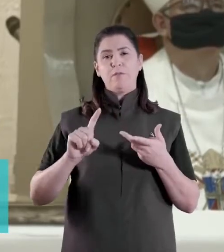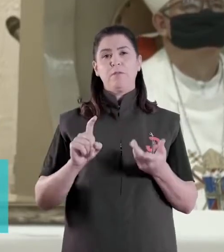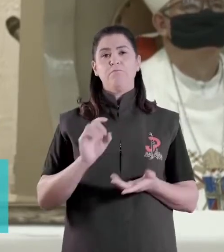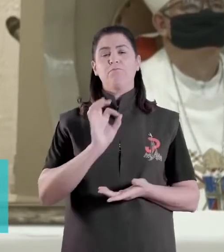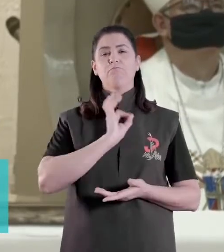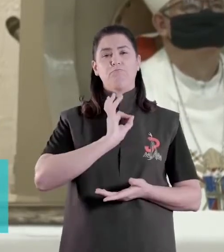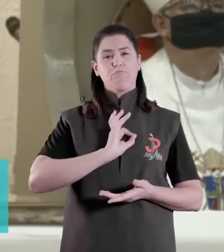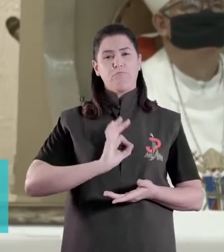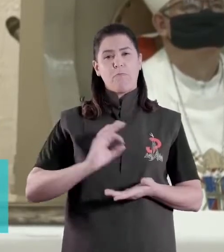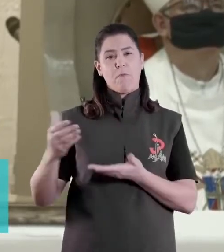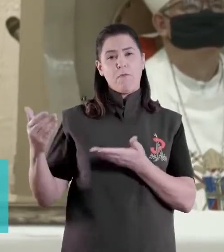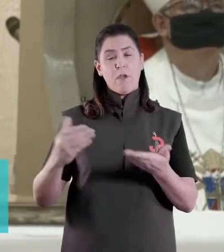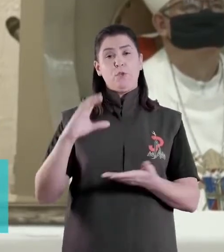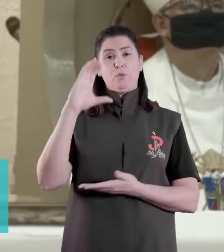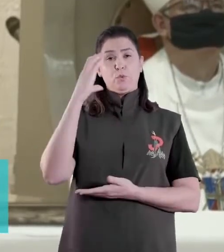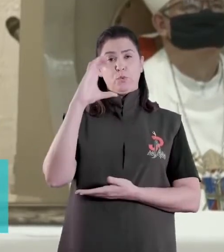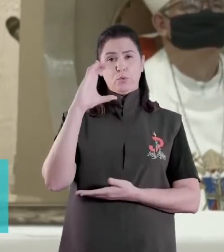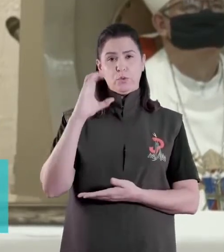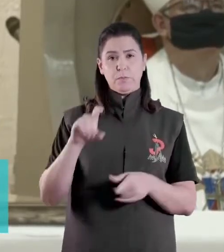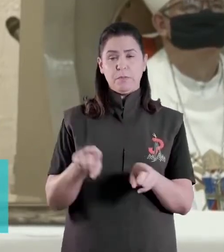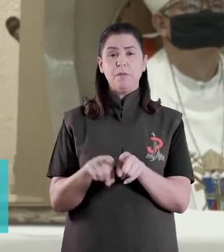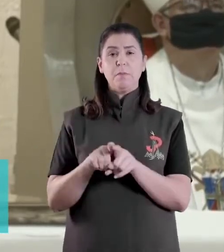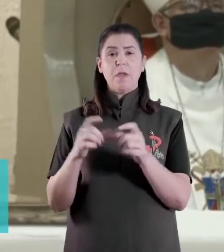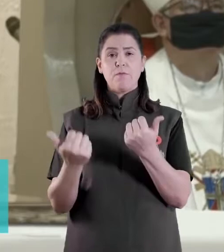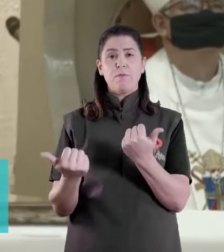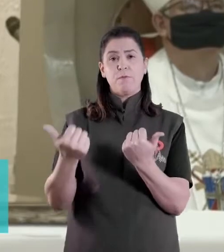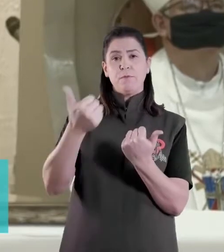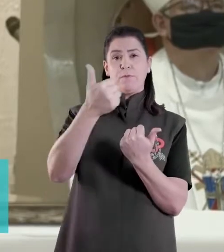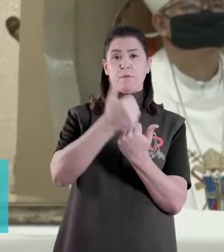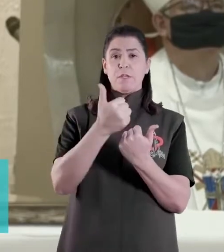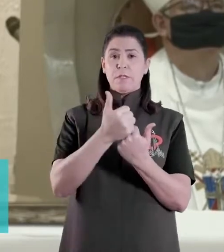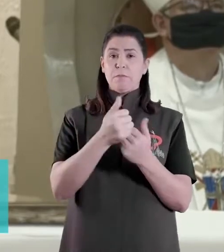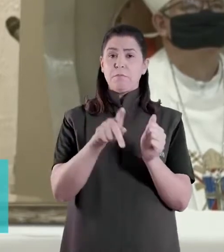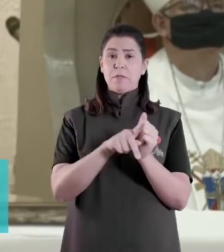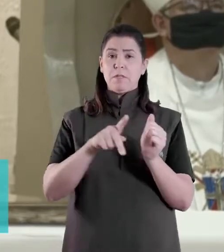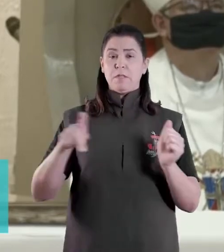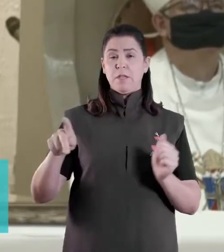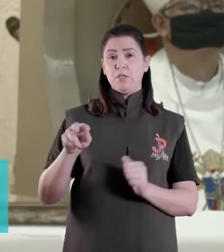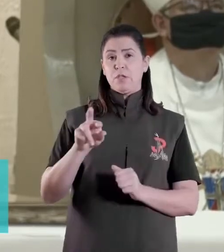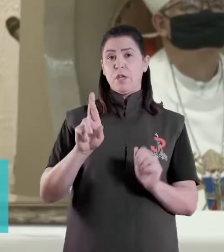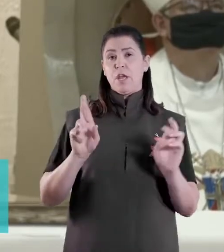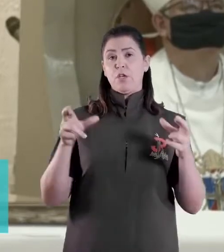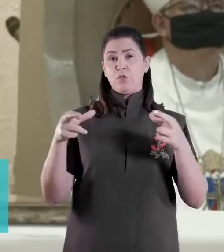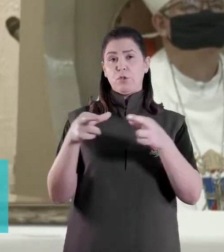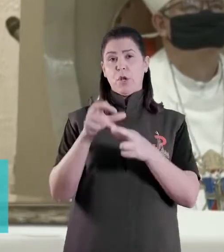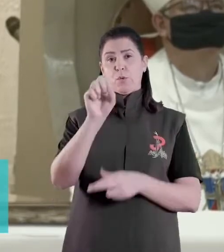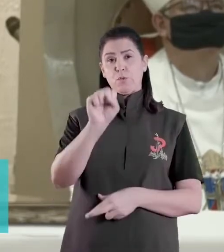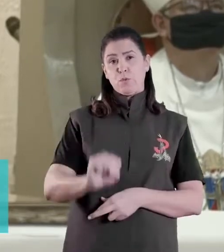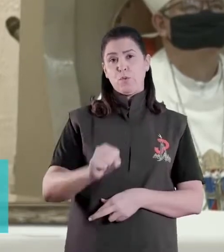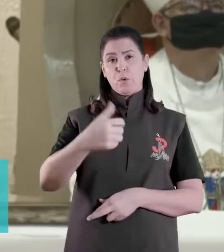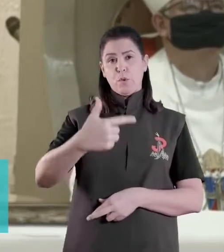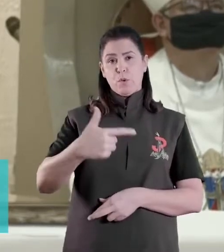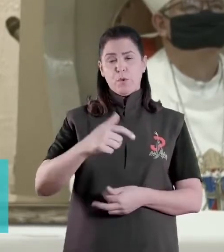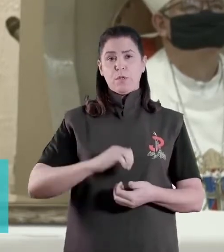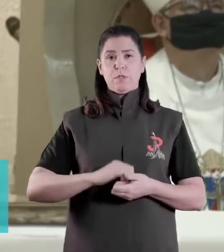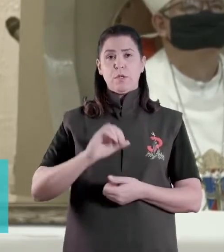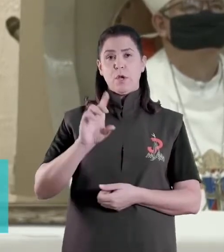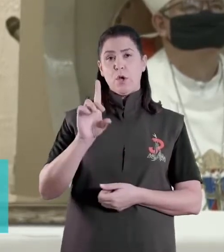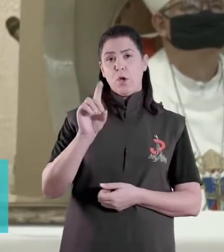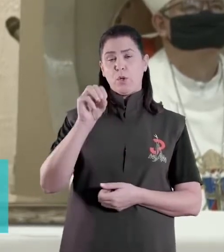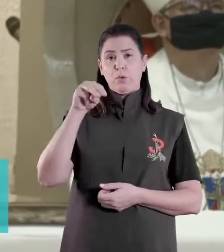Arcebispo de Curitiba, e Vice-Presidente do Regional Sudois, de Dom Mauro Aparecido dos Santos,